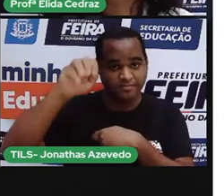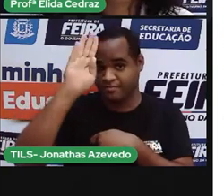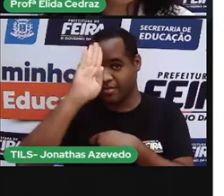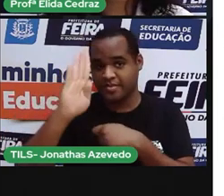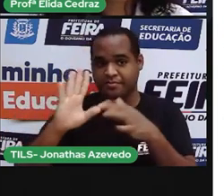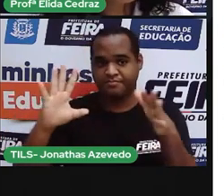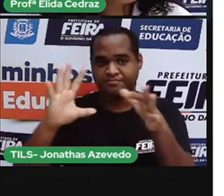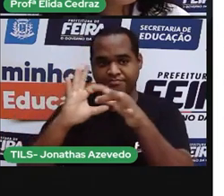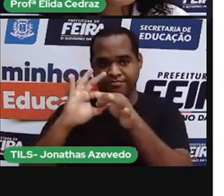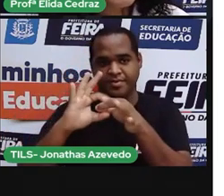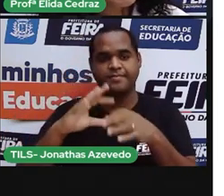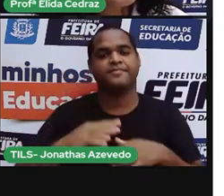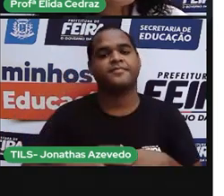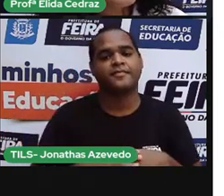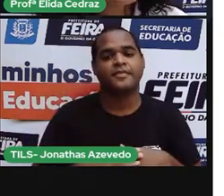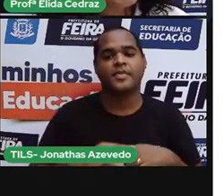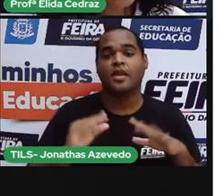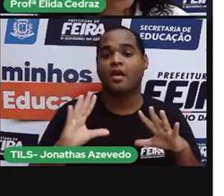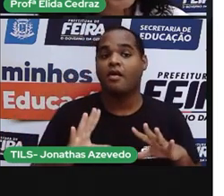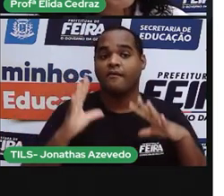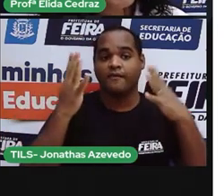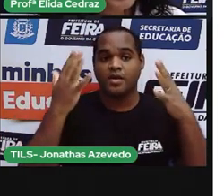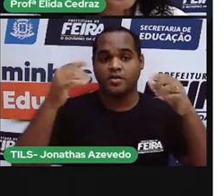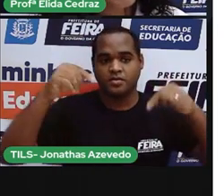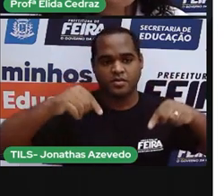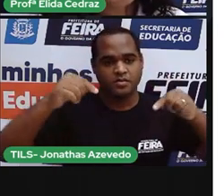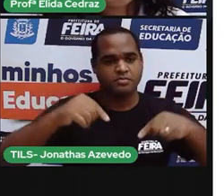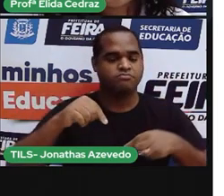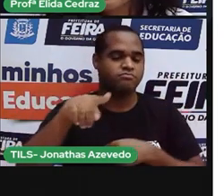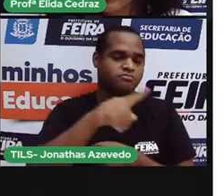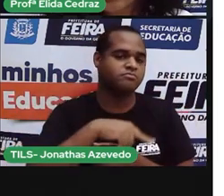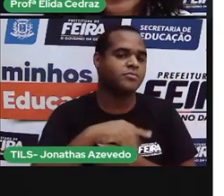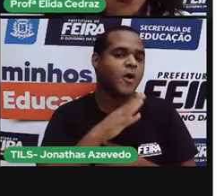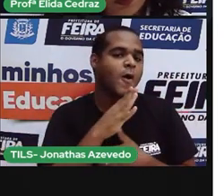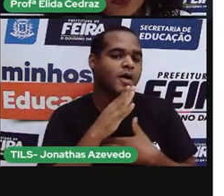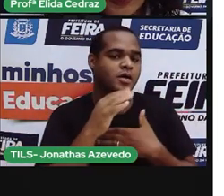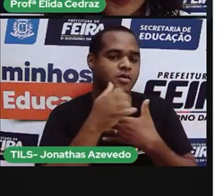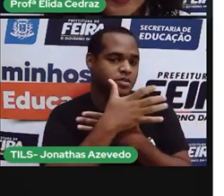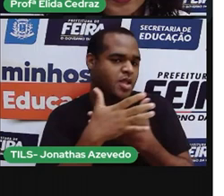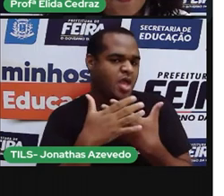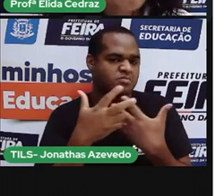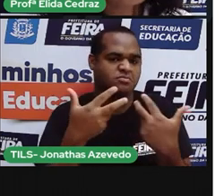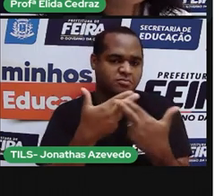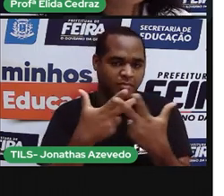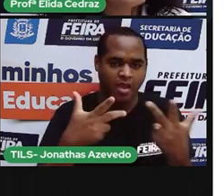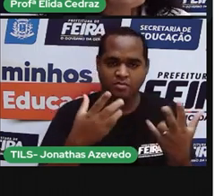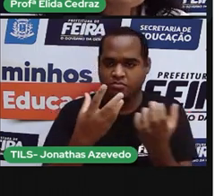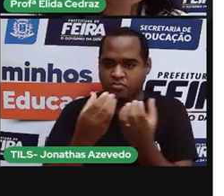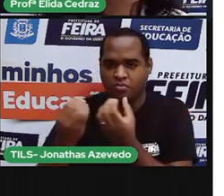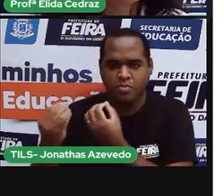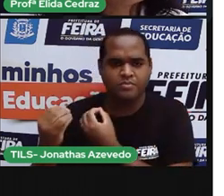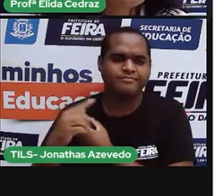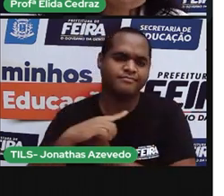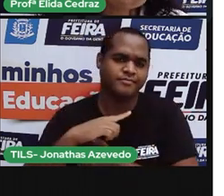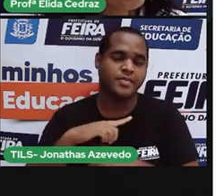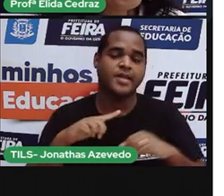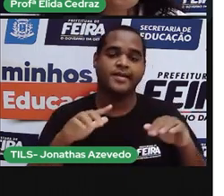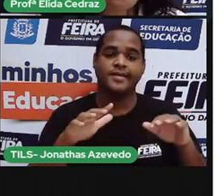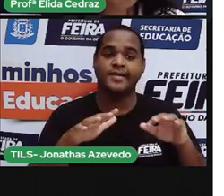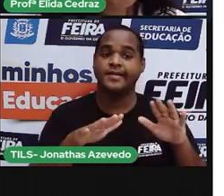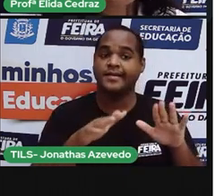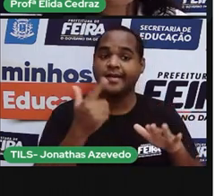As festas tradicionais da nossa cidade não são muitas, mas são de